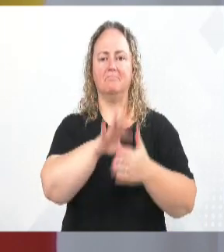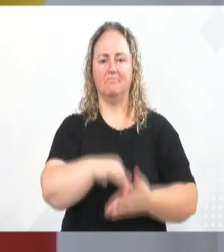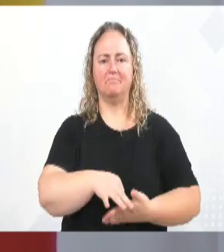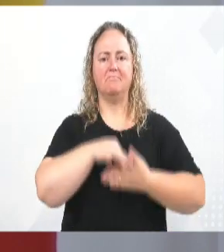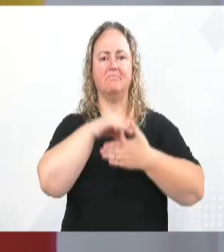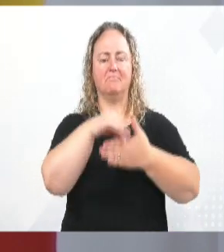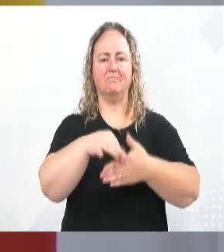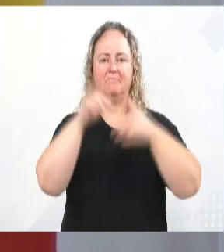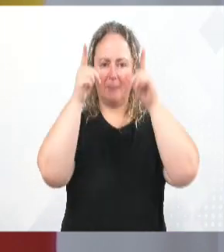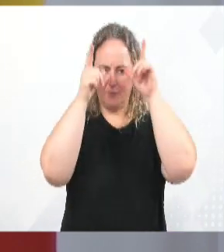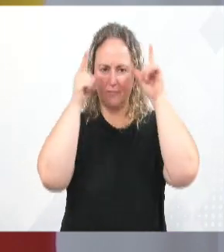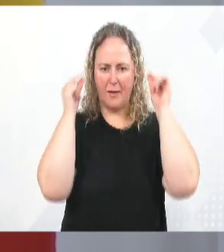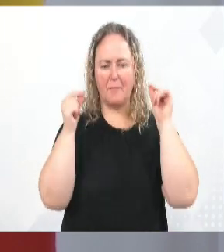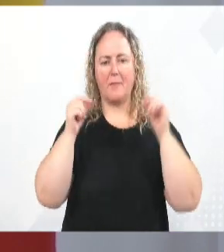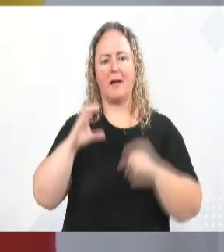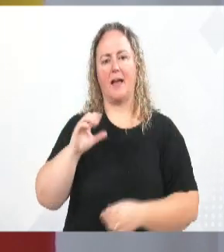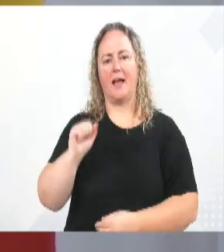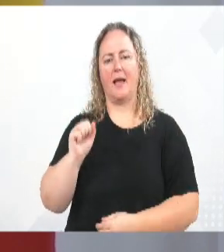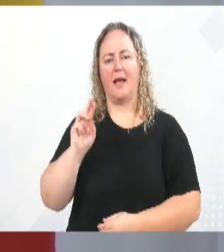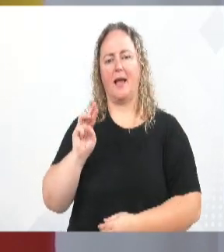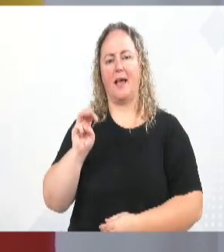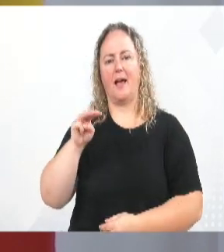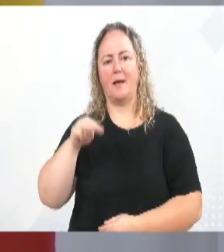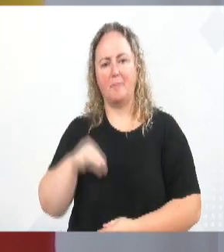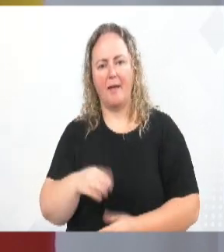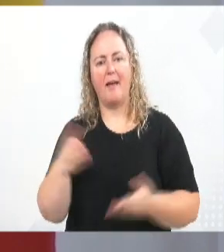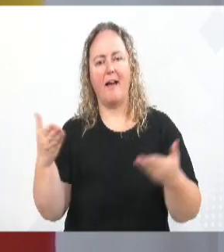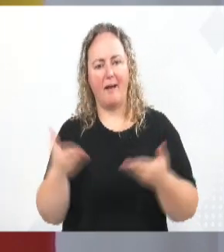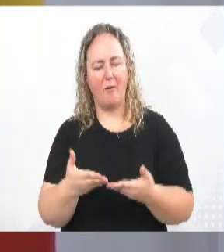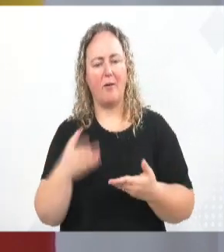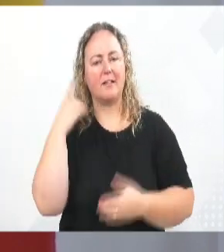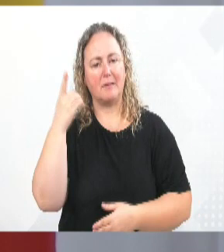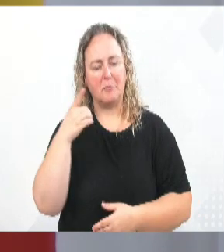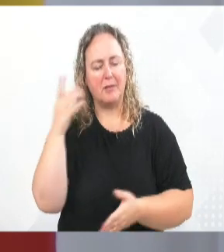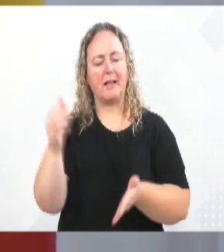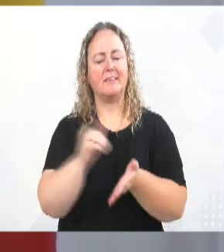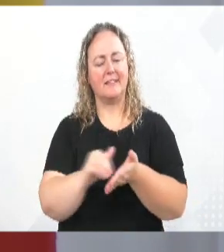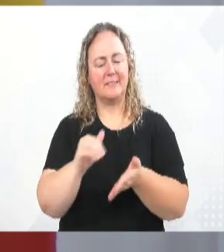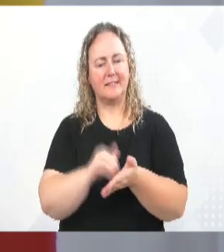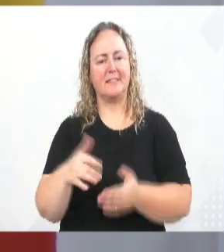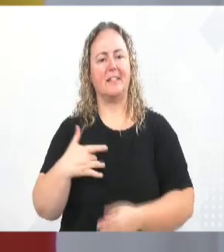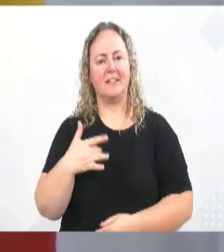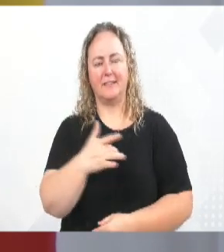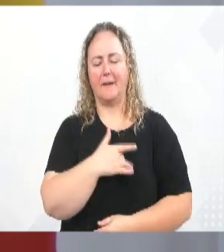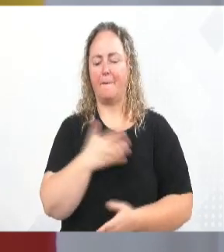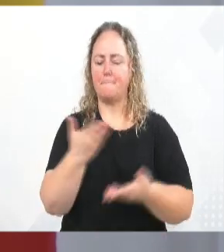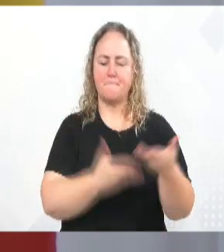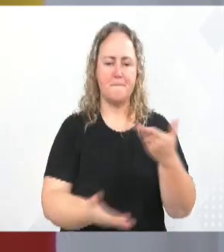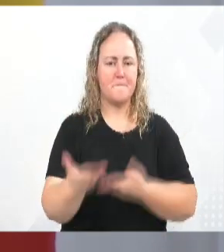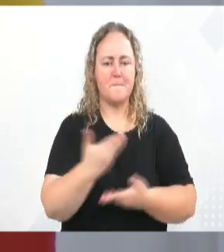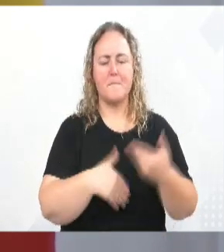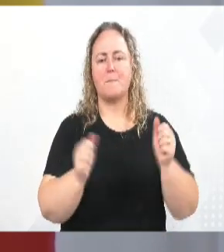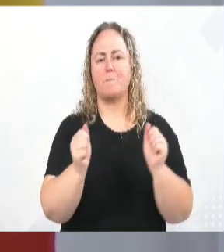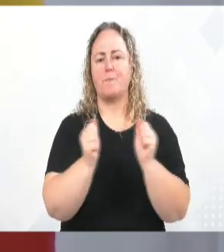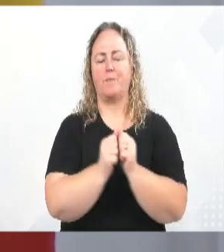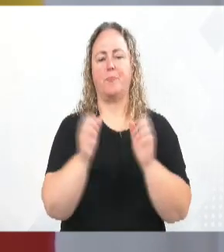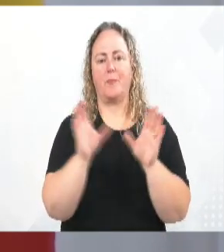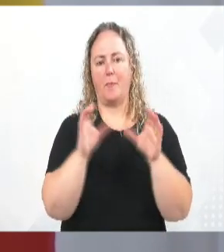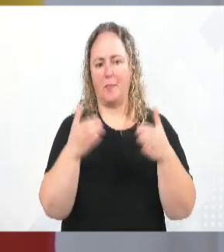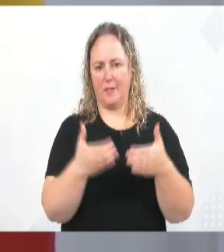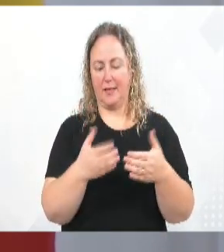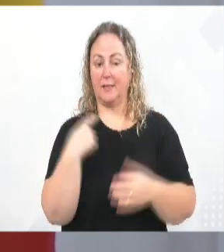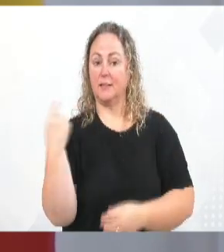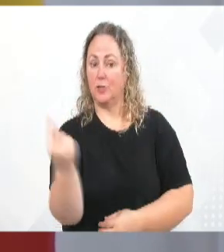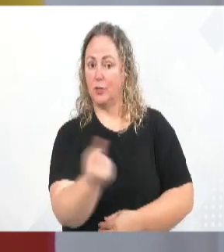deputada Carmen Zanotto, através da Secretaria de Estado da Saúde, e com muita alegria a gente pode compartilhar com a comunidade. Nós, que fizemos aqui,